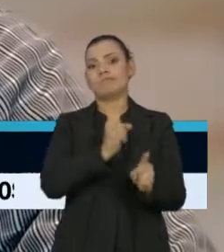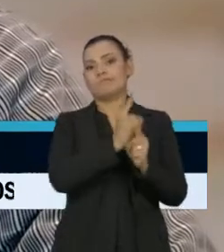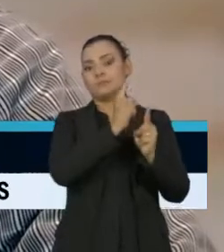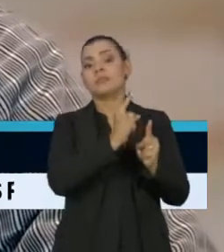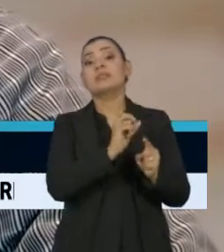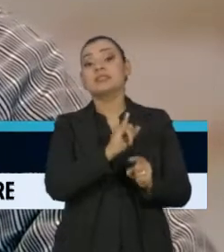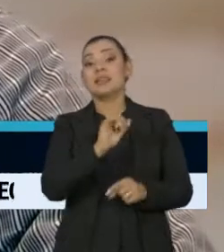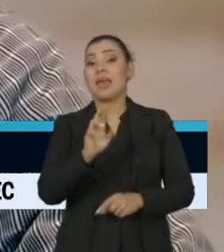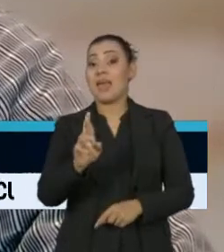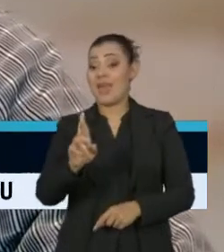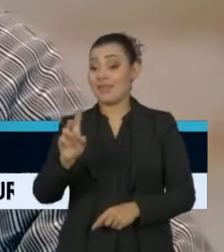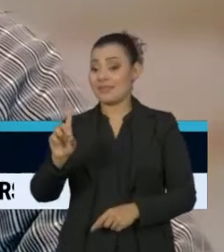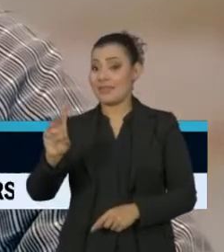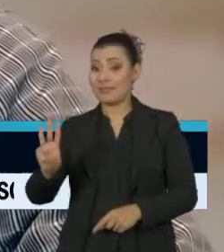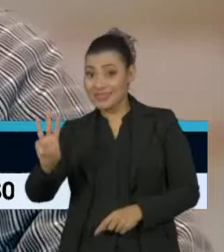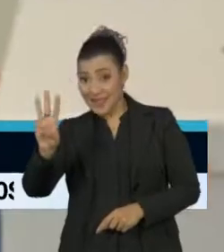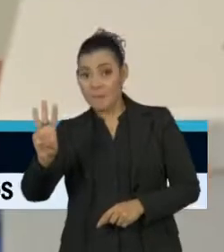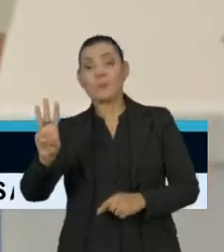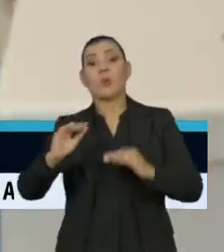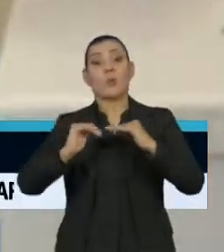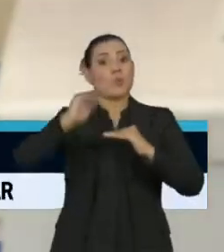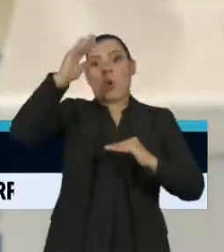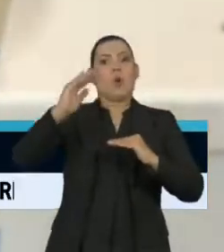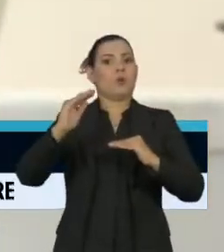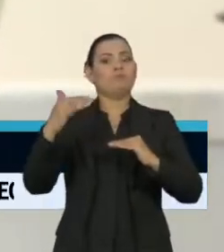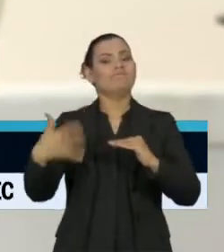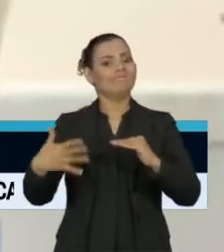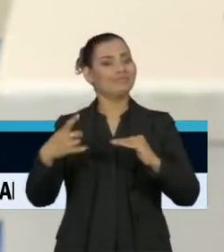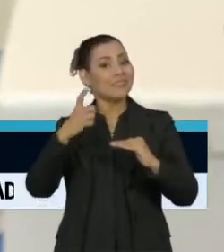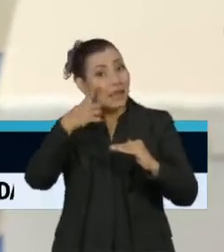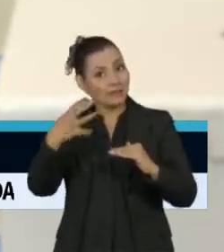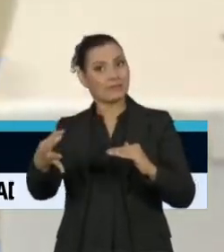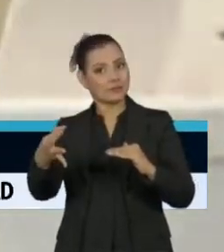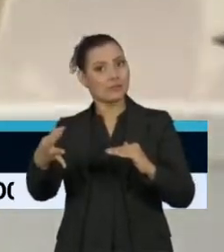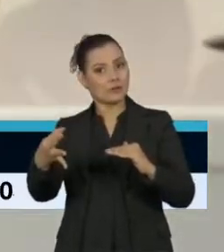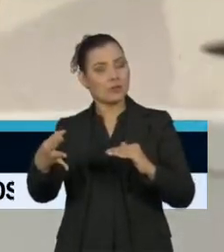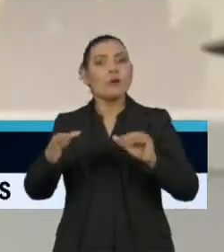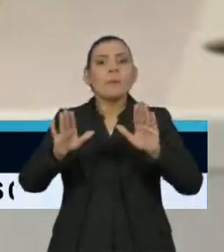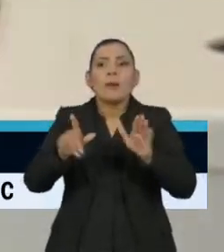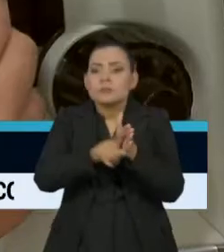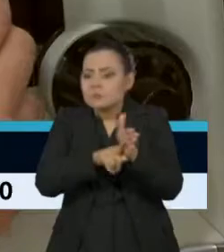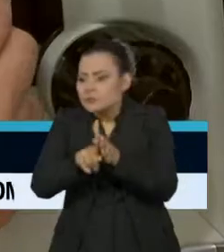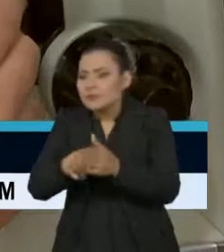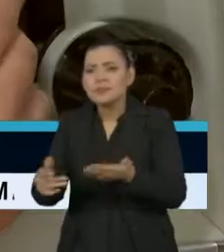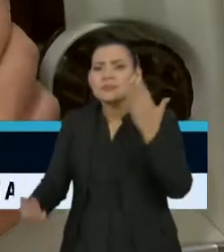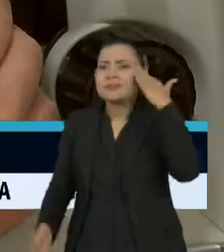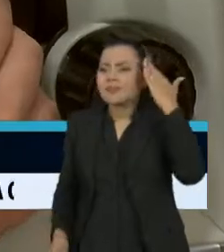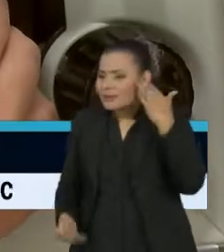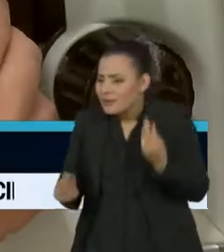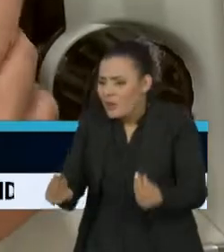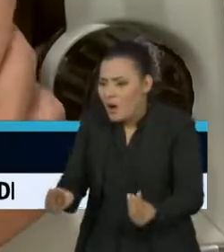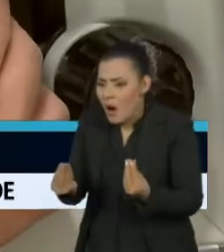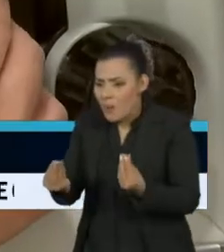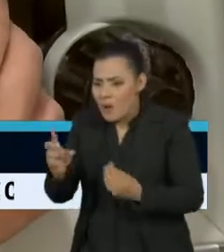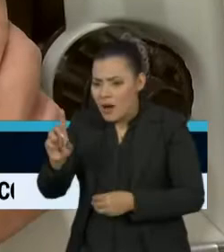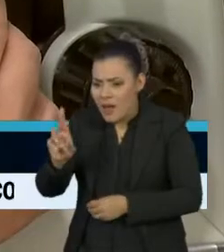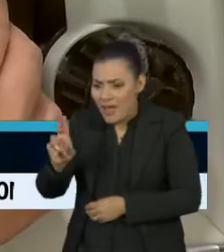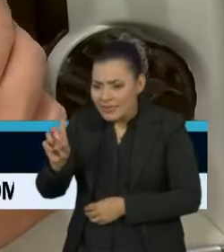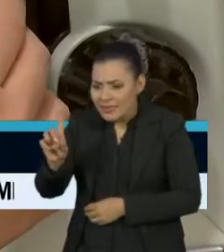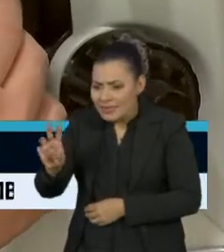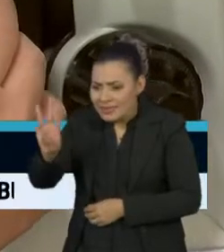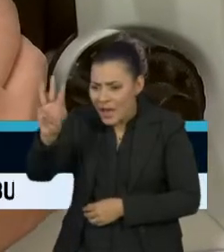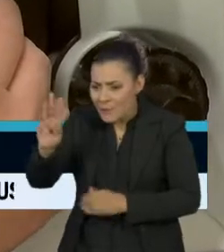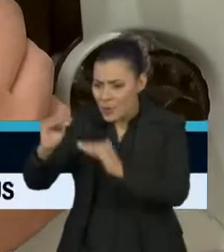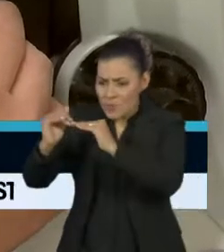quando esse RDW está aumentado. Os pesquisadores agora querem entender o que pode ter provocado essa